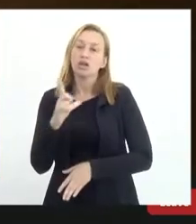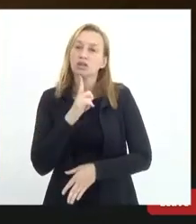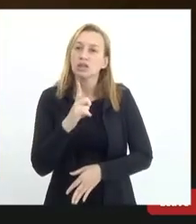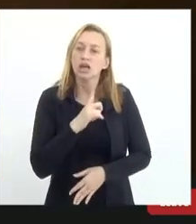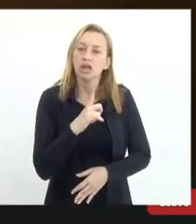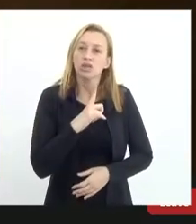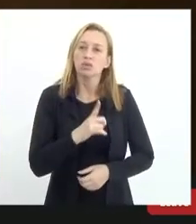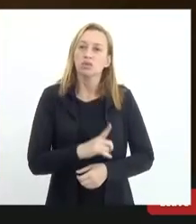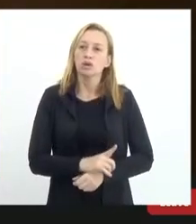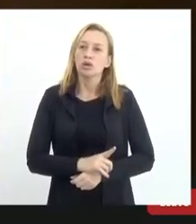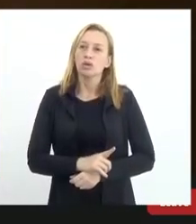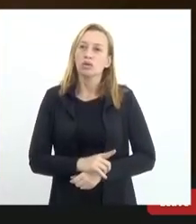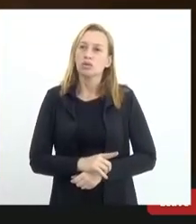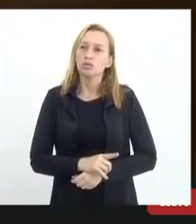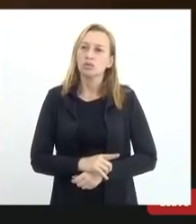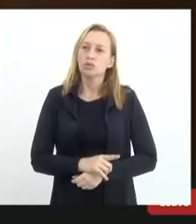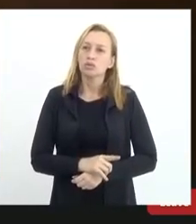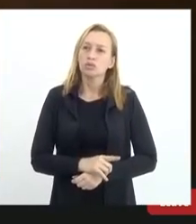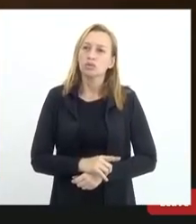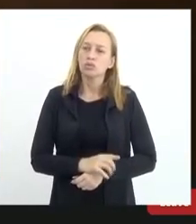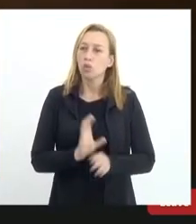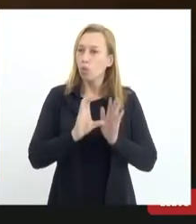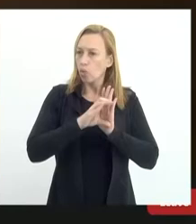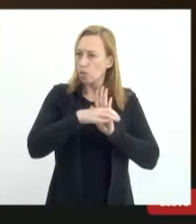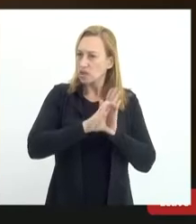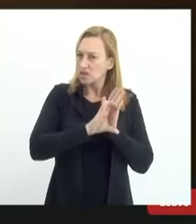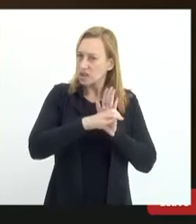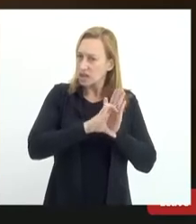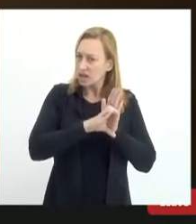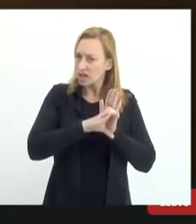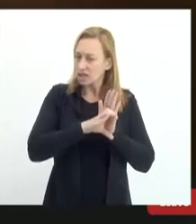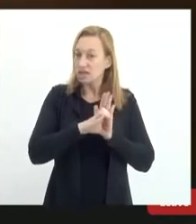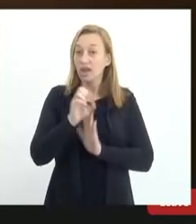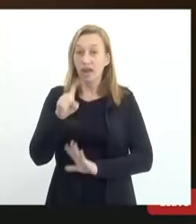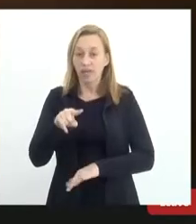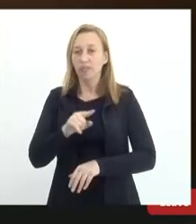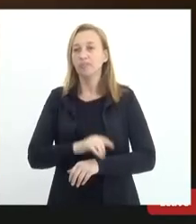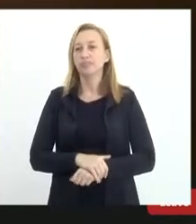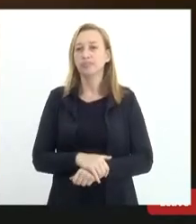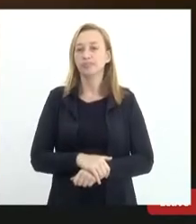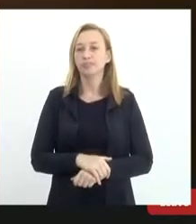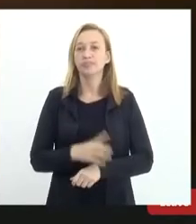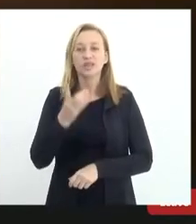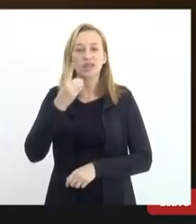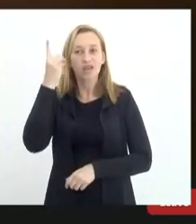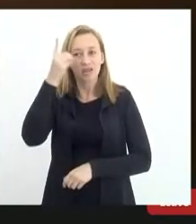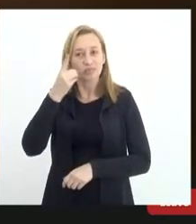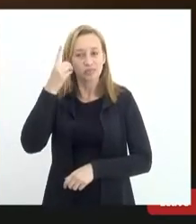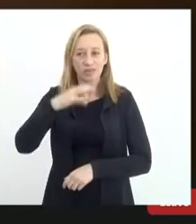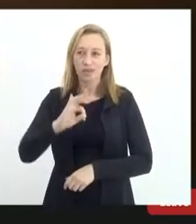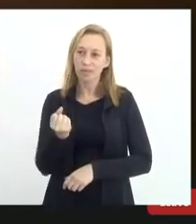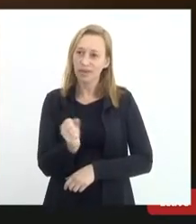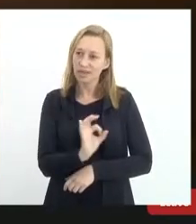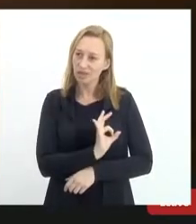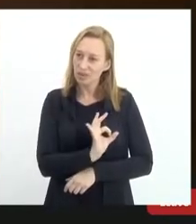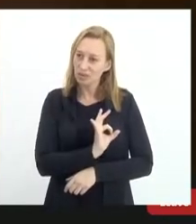um conceito que é o seguinte, deputada Marta Rocha.